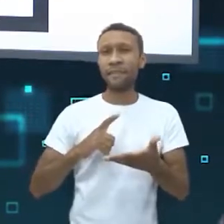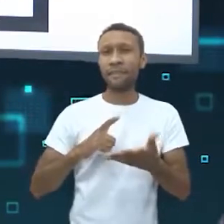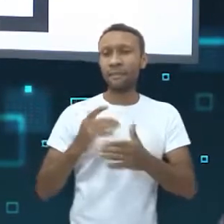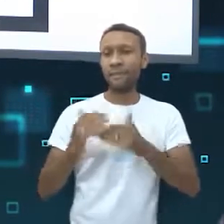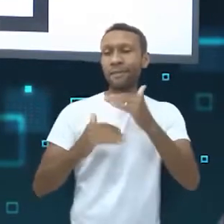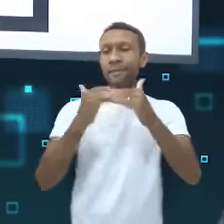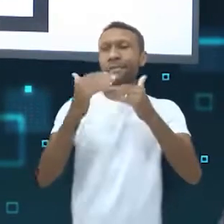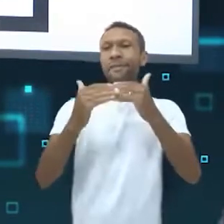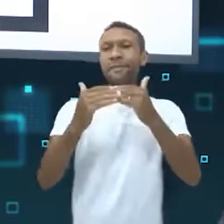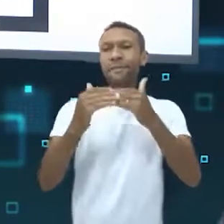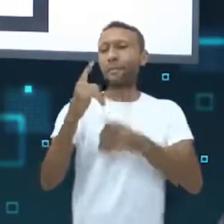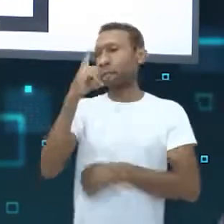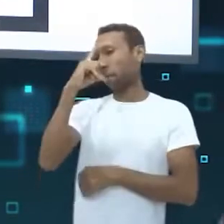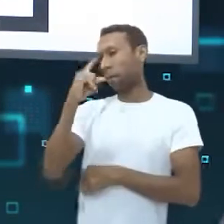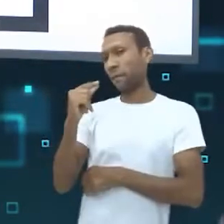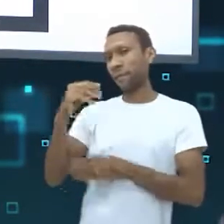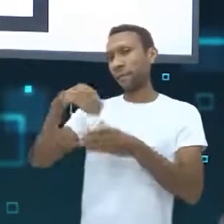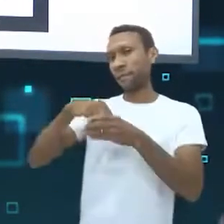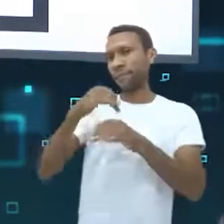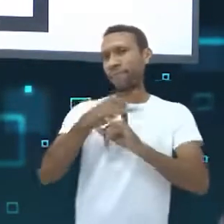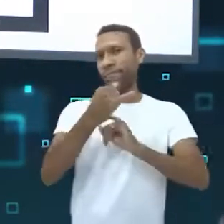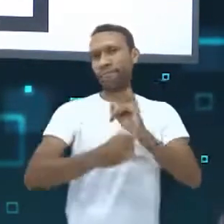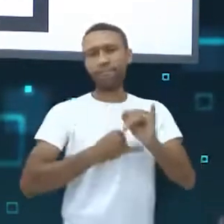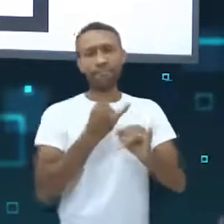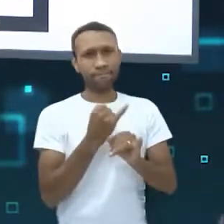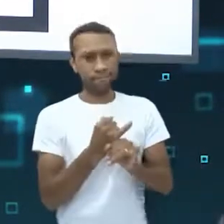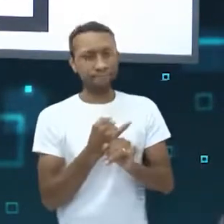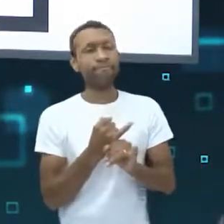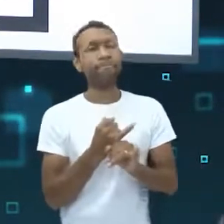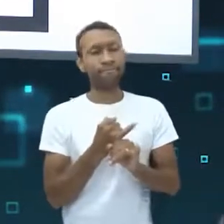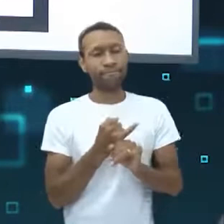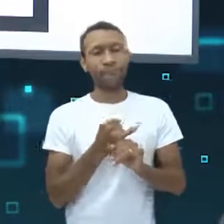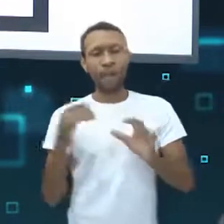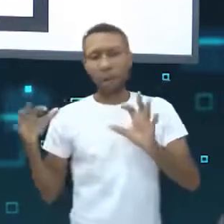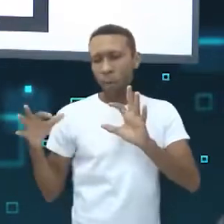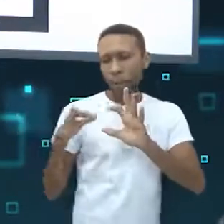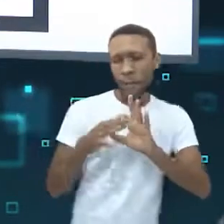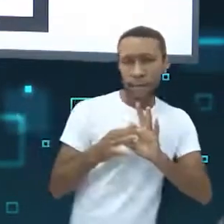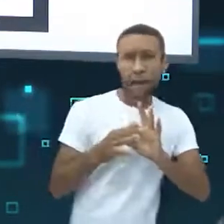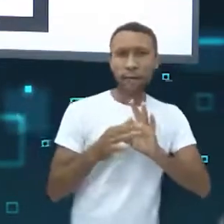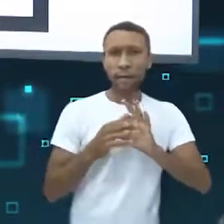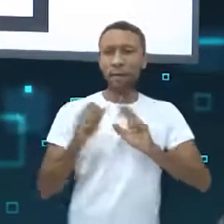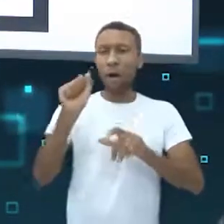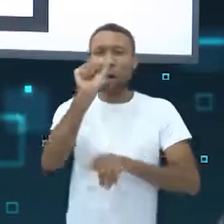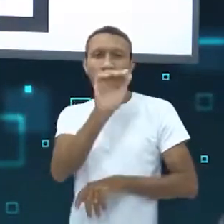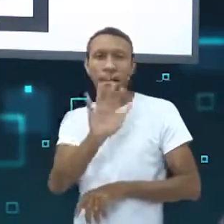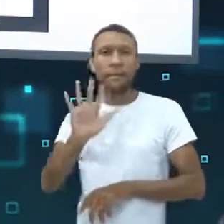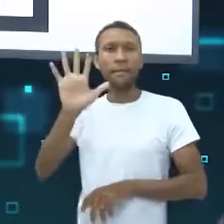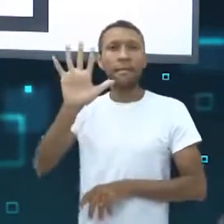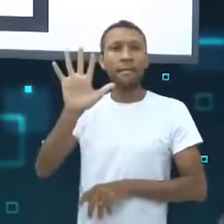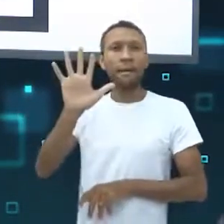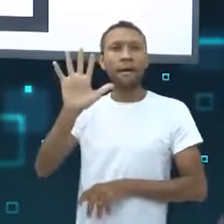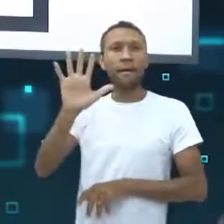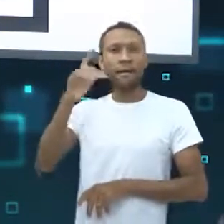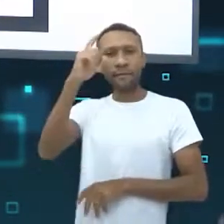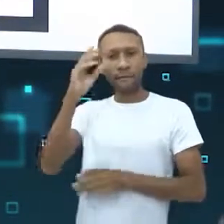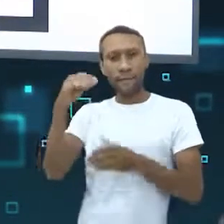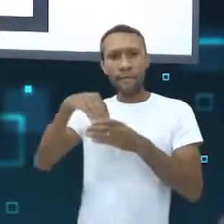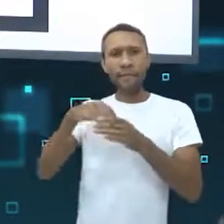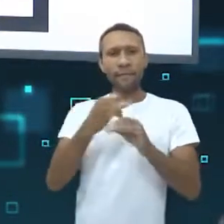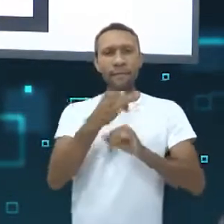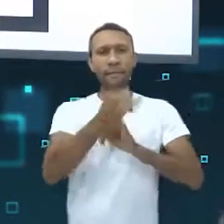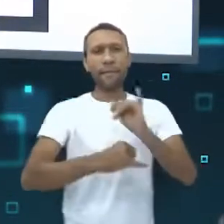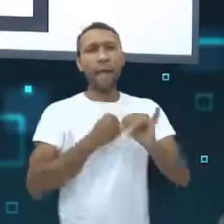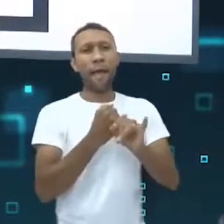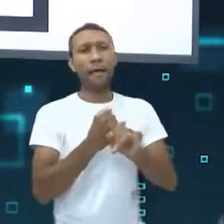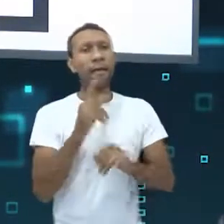construindo sua reputação digital. Essa reputação está associada à sua imagem na internet e pode influenciar o seu